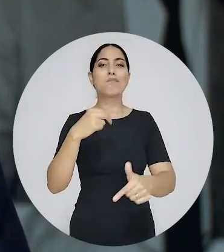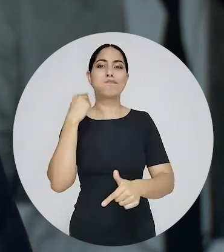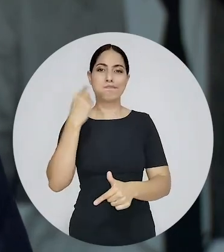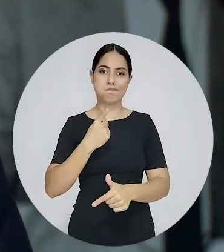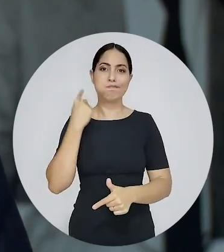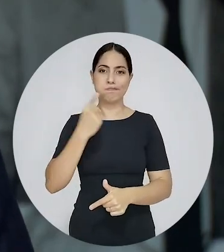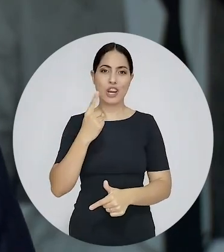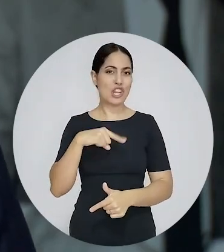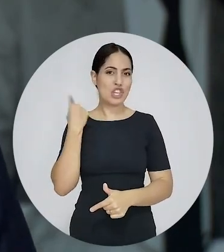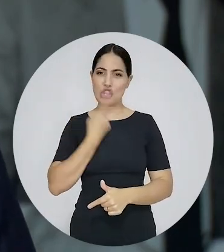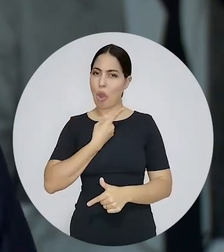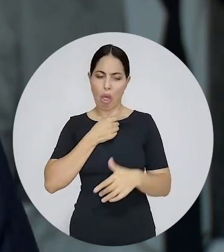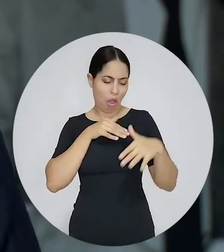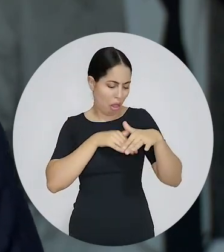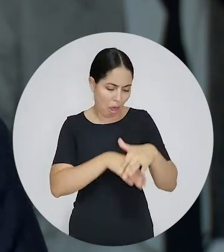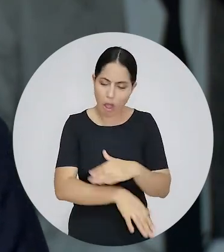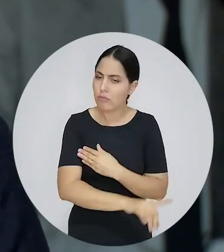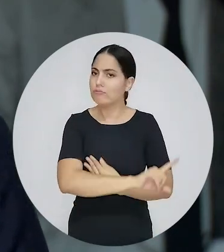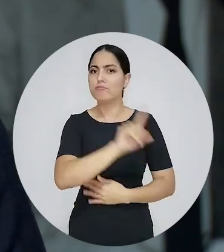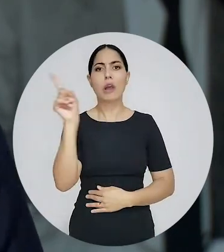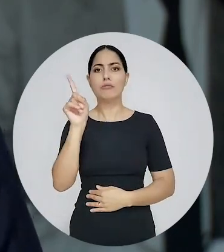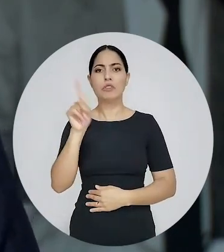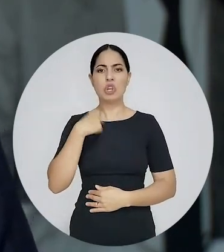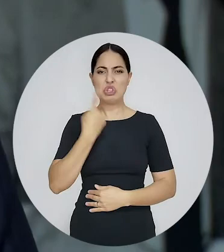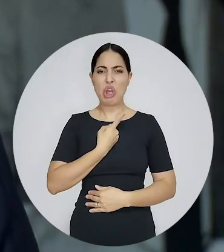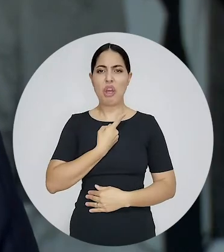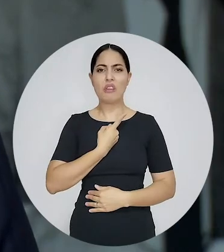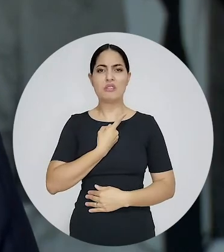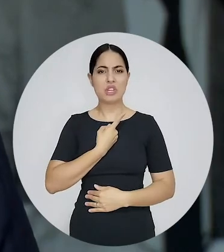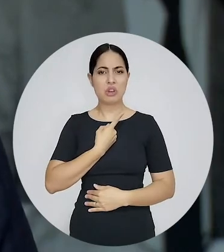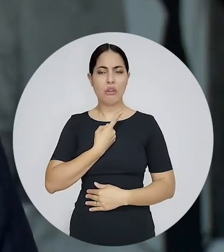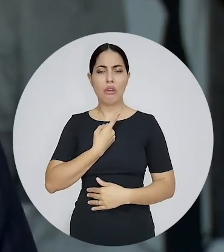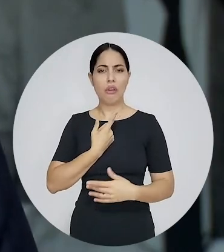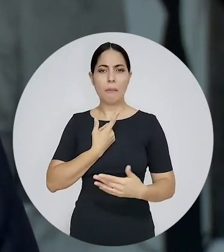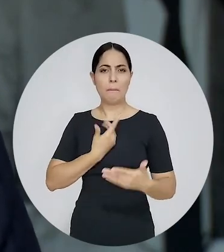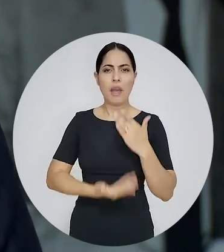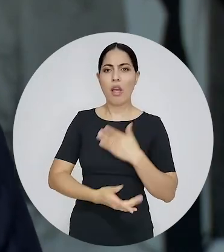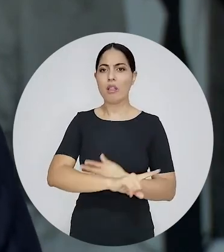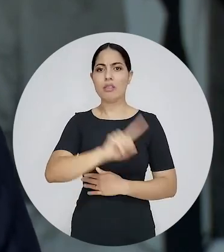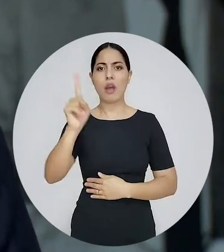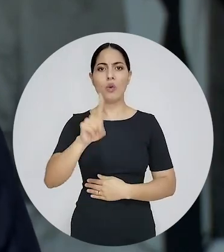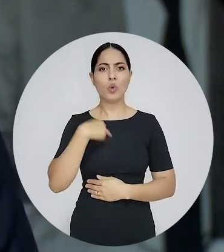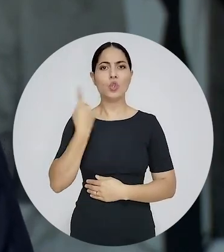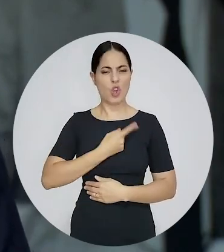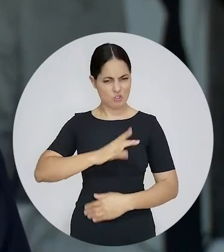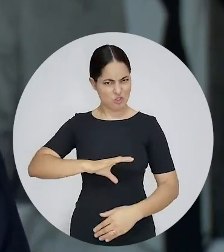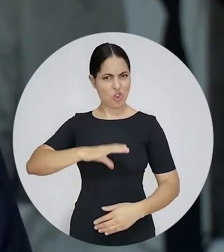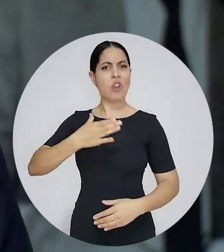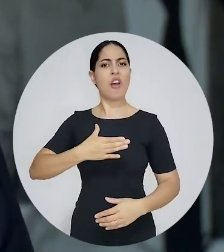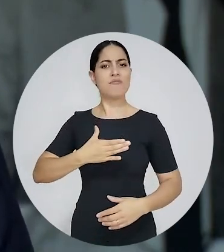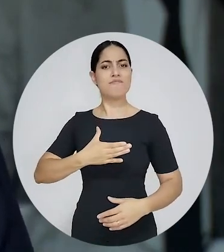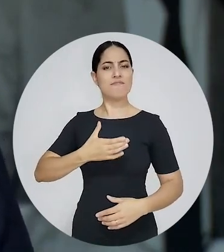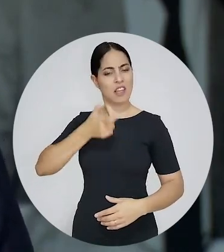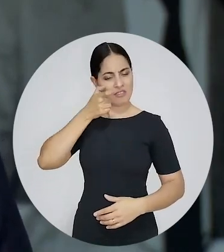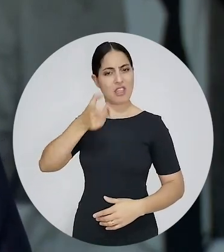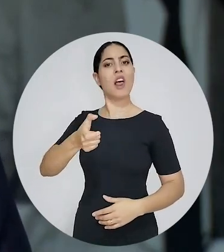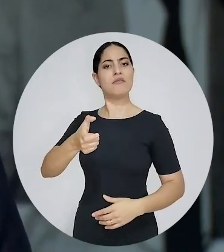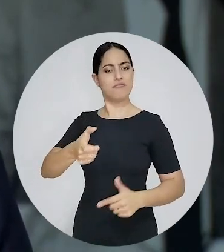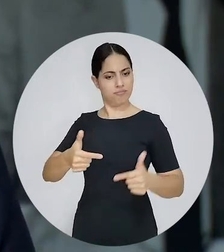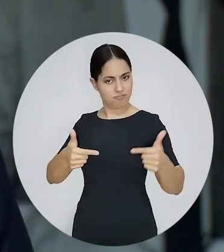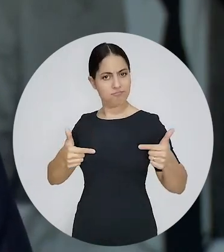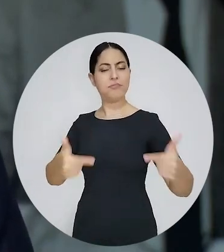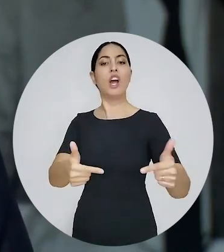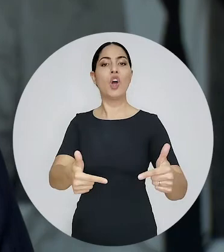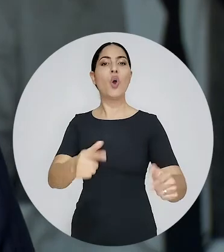porque ela não se verga, ela não se dobra, ela tem coragem e ela contribui não só com seus interesses.